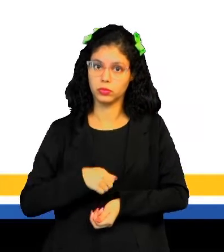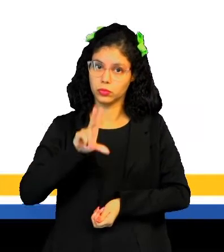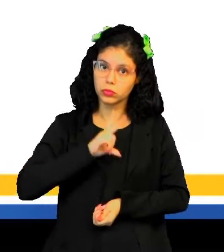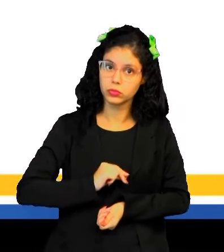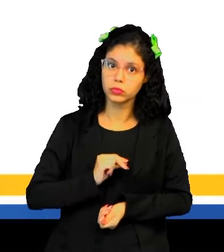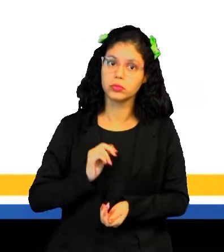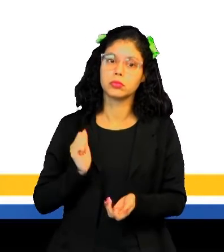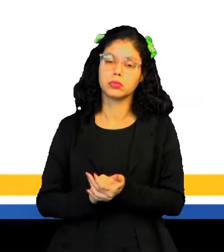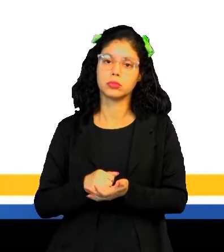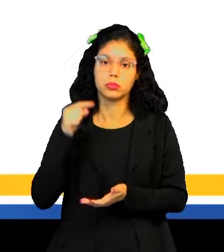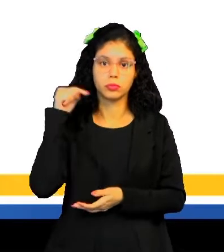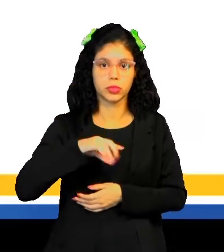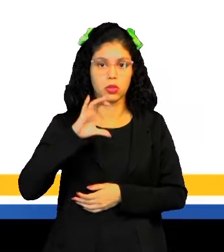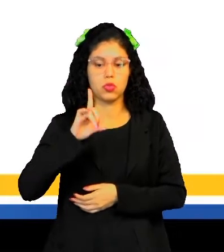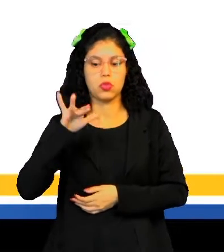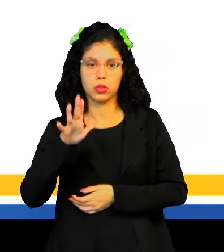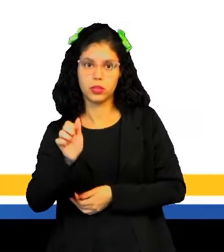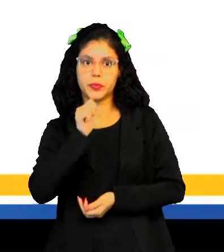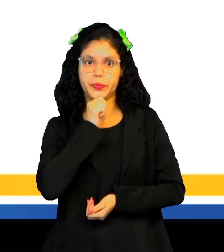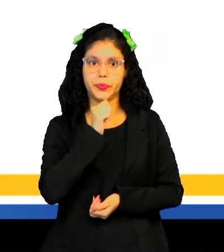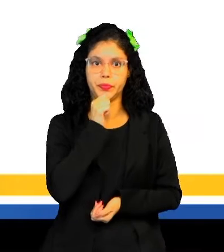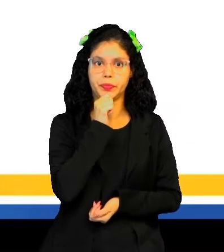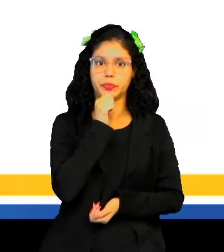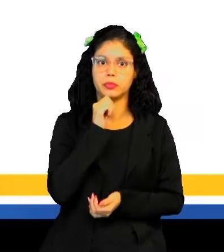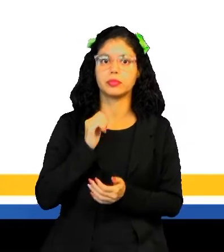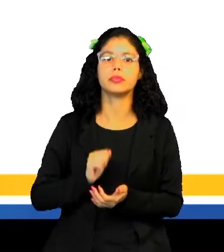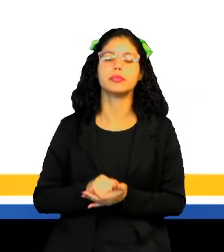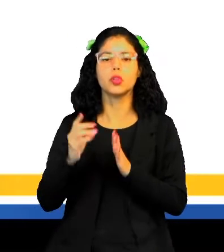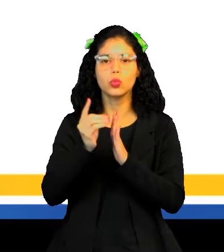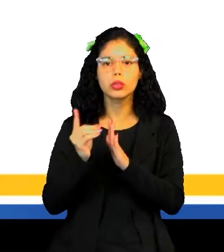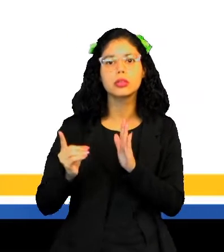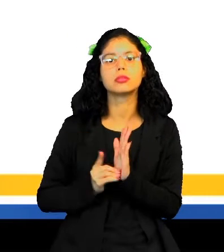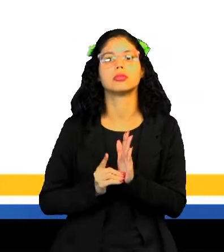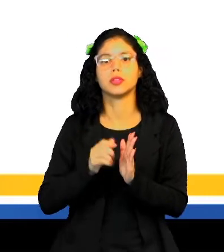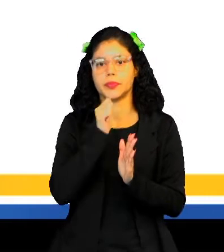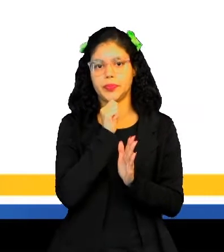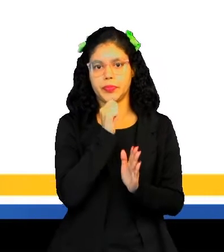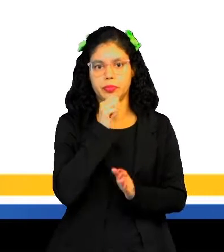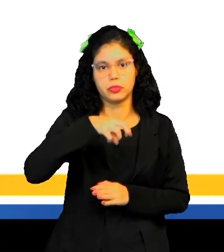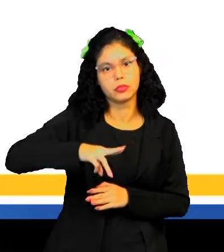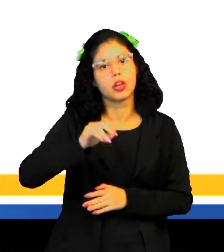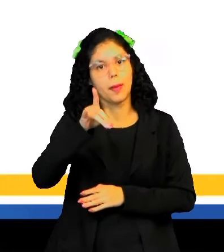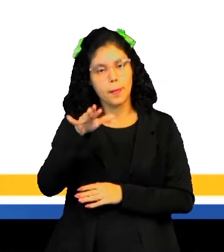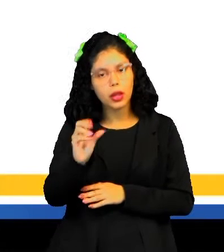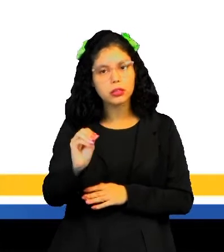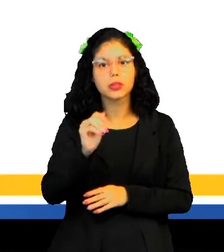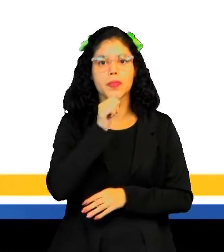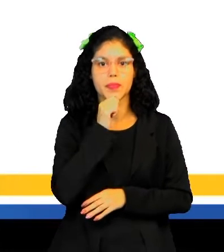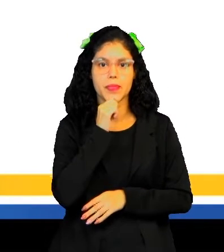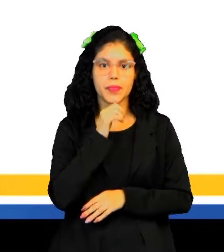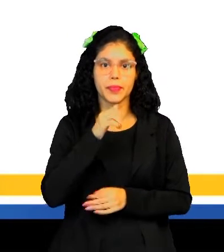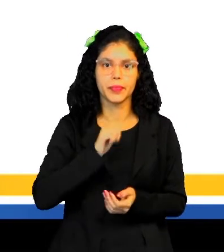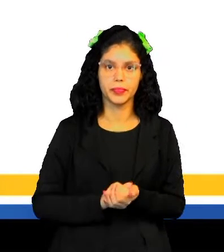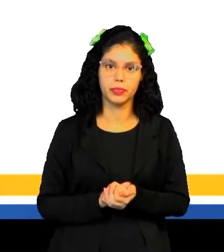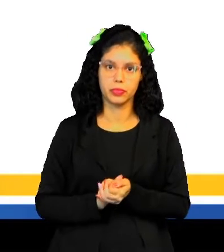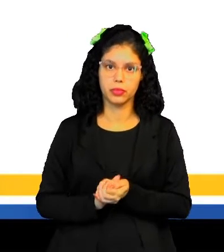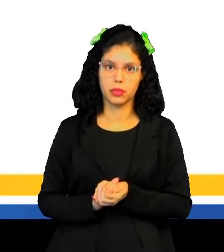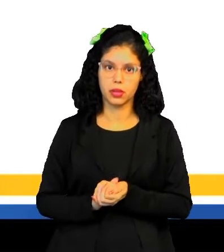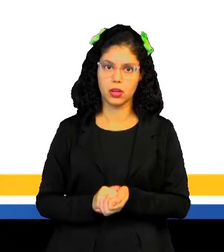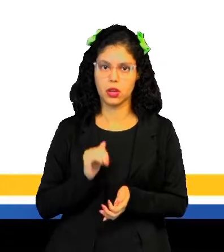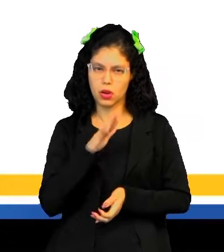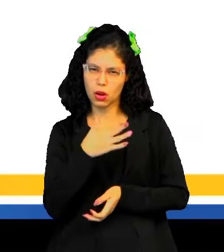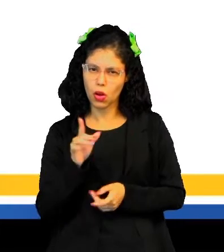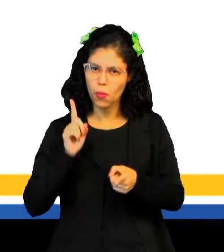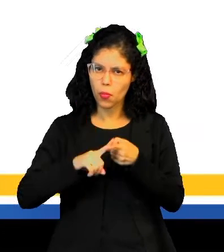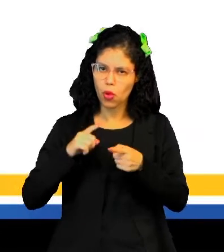emigraram do reino para a colônia. Um decreto de Portugal de março de 1720 restringe a imigração para o Brasil por